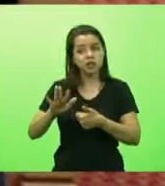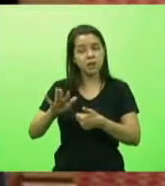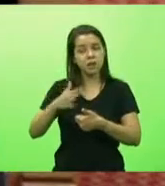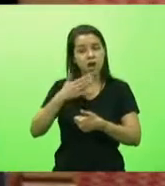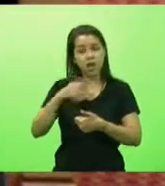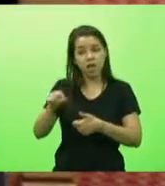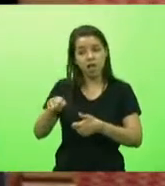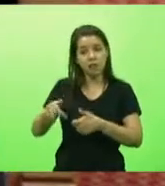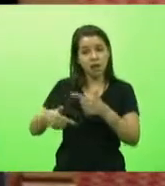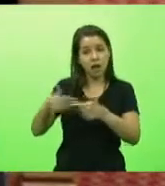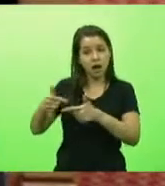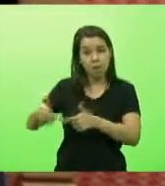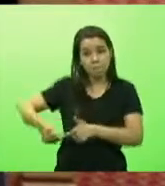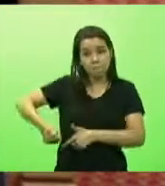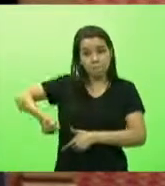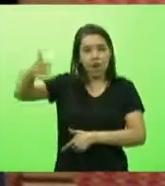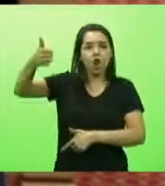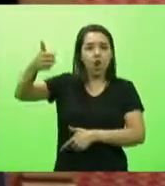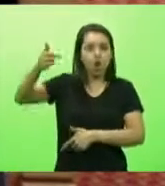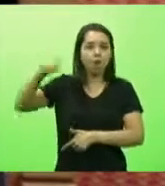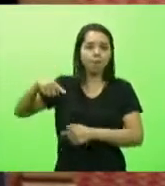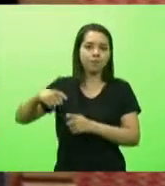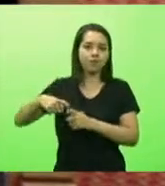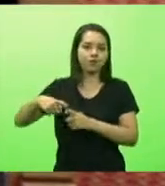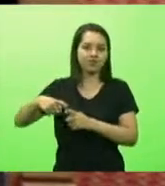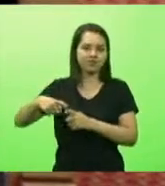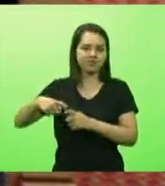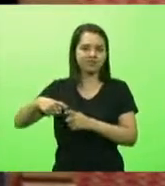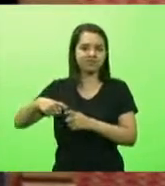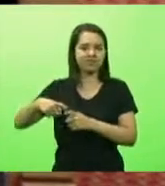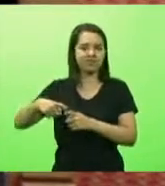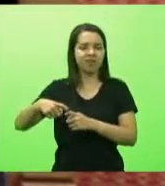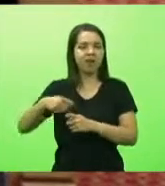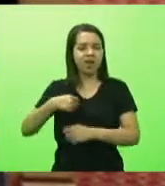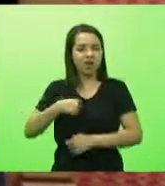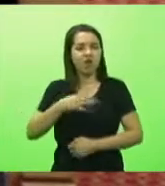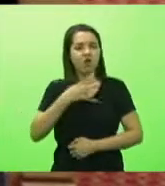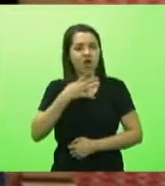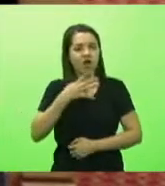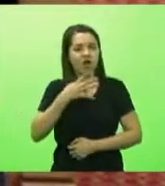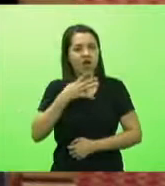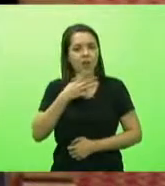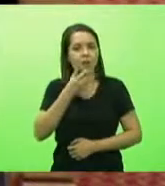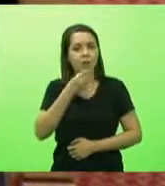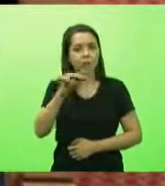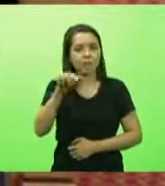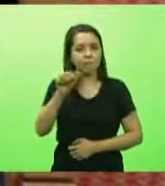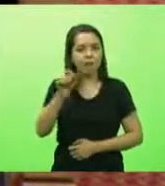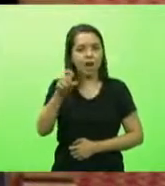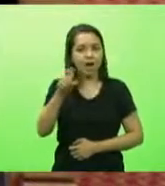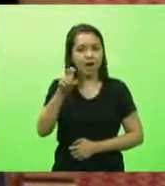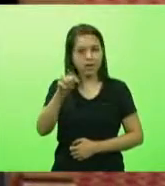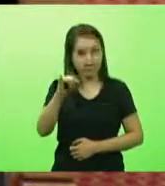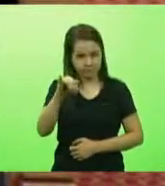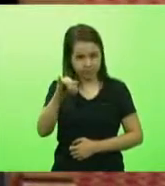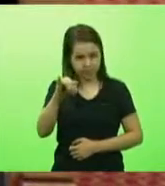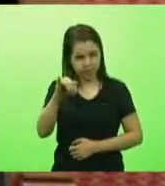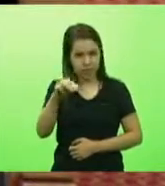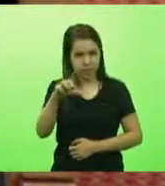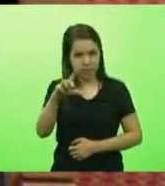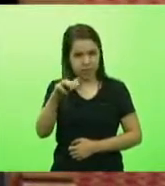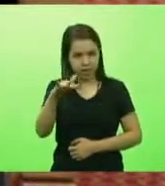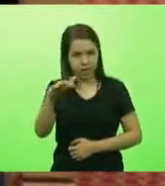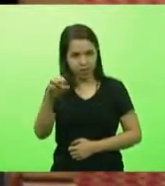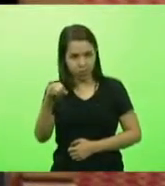que administrador. Eu conheço o Maximiliano de Oliveira, que foi indicado aí para